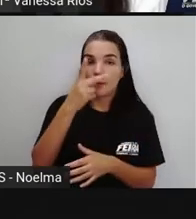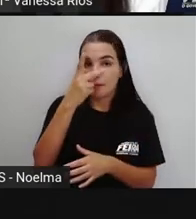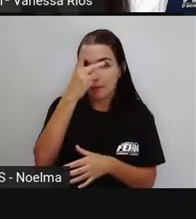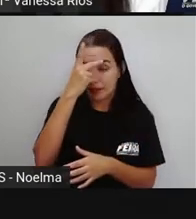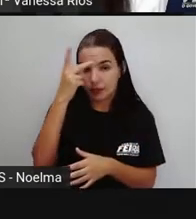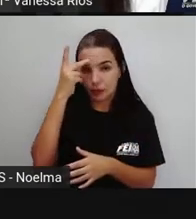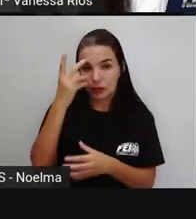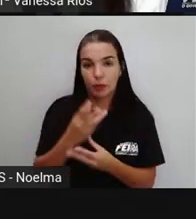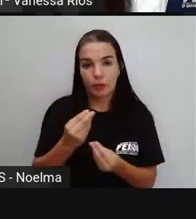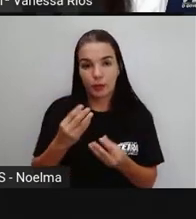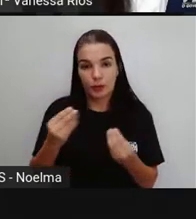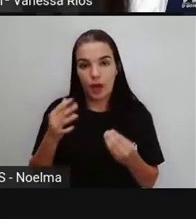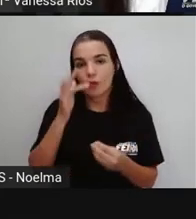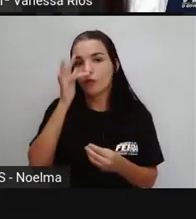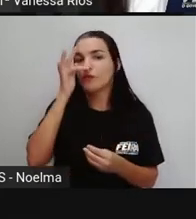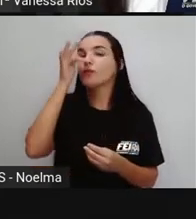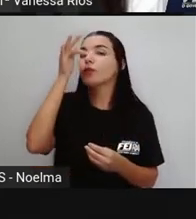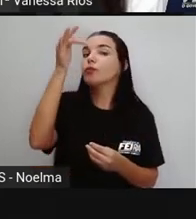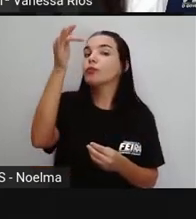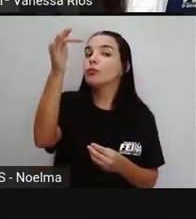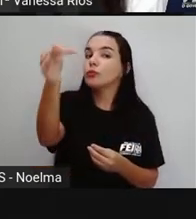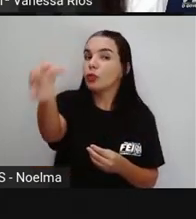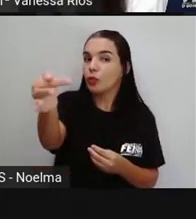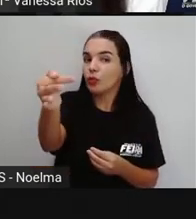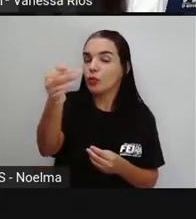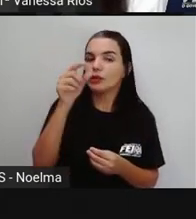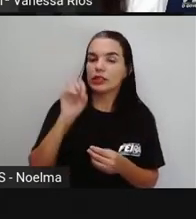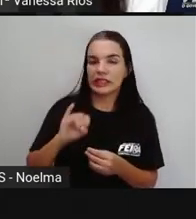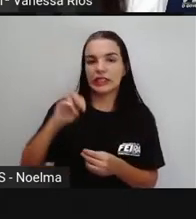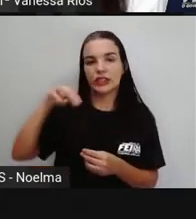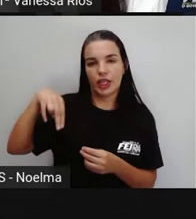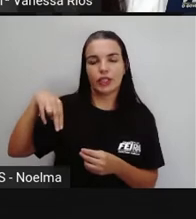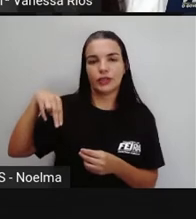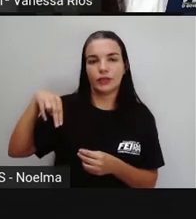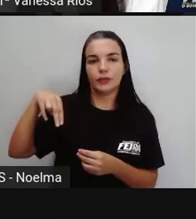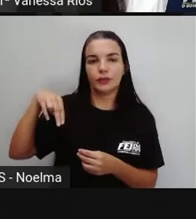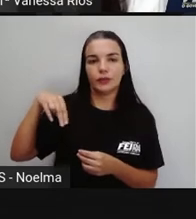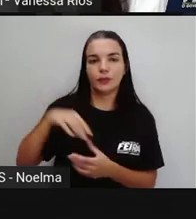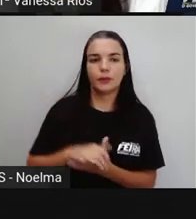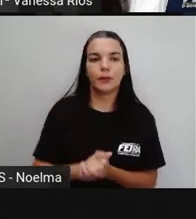plural, do futuro, do presente do indicativo.